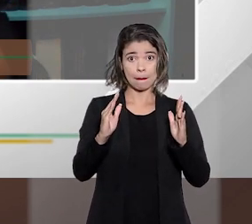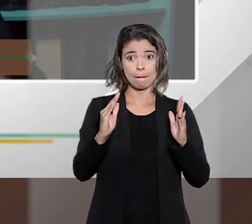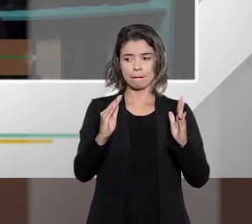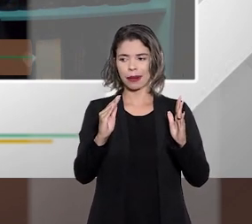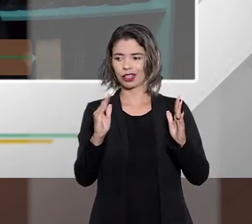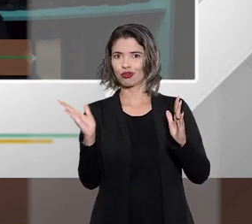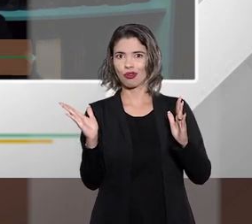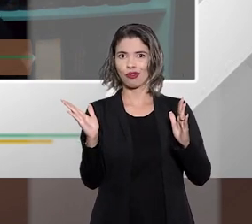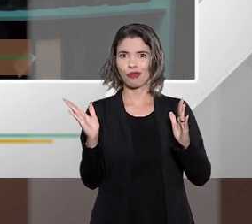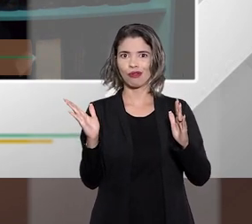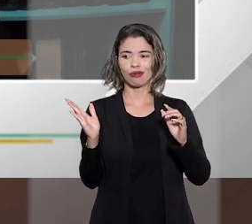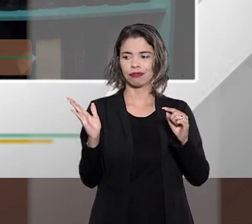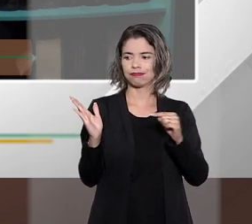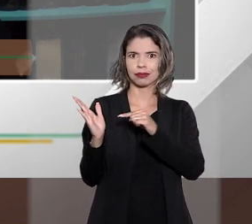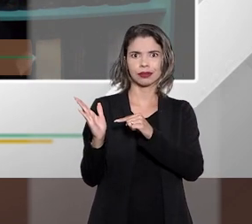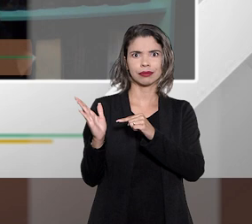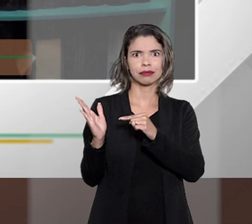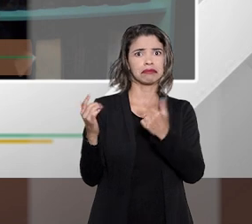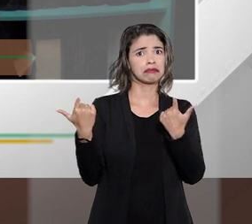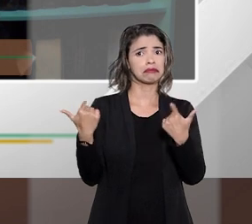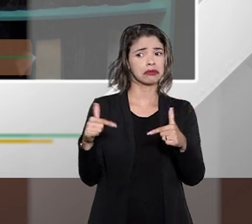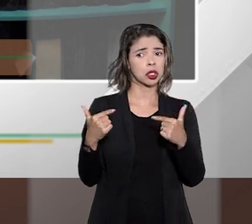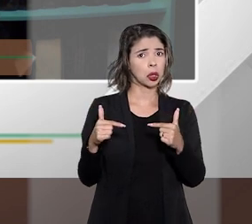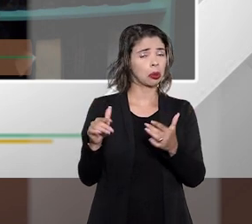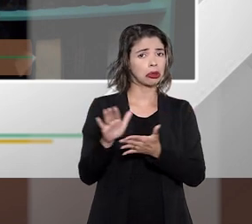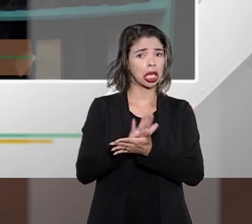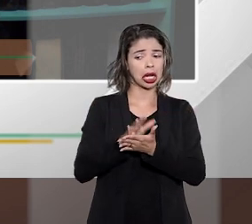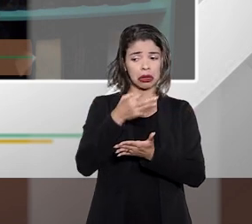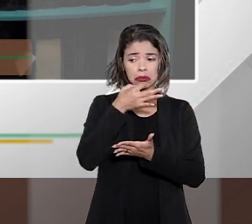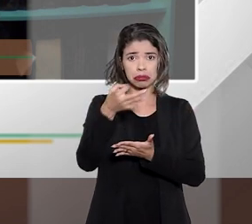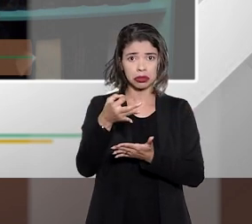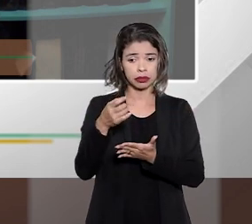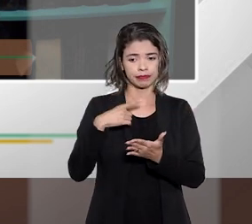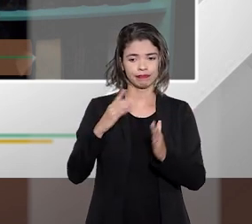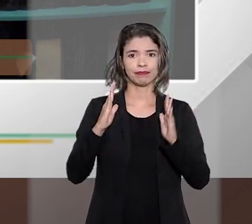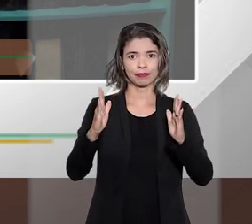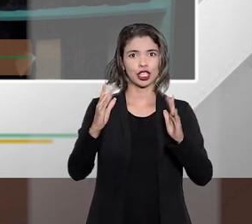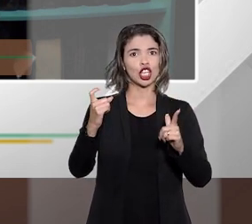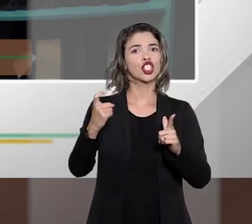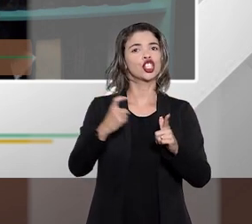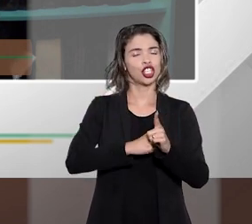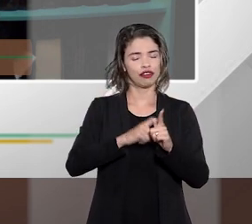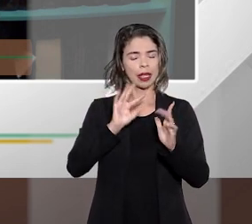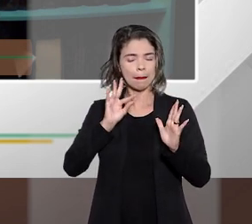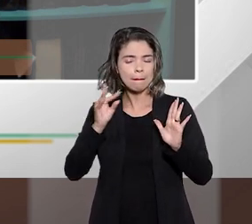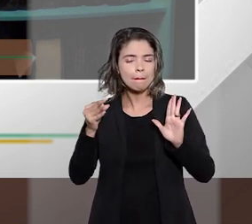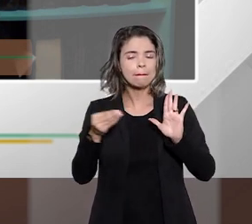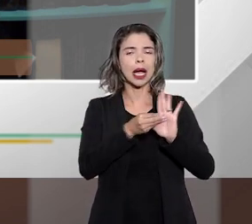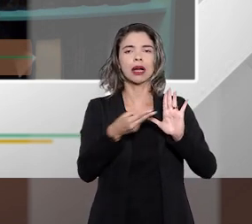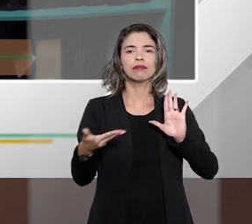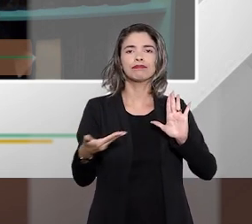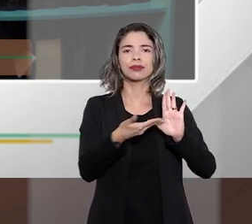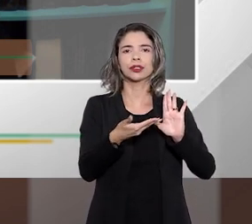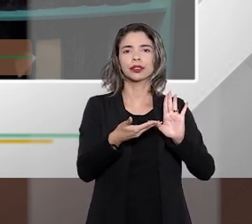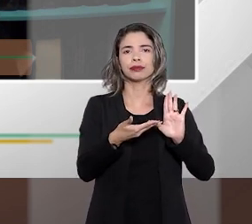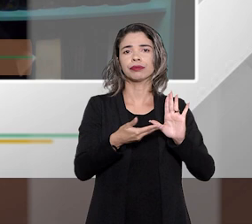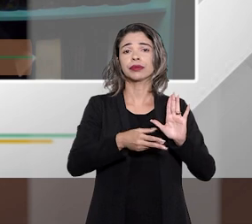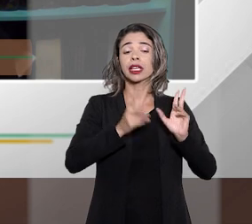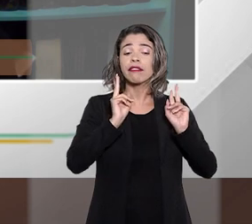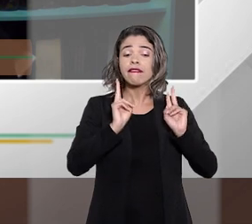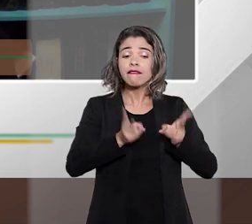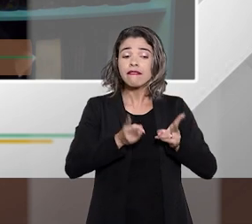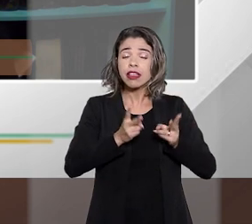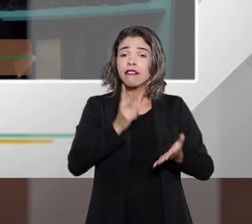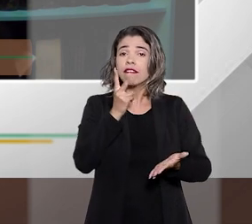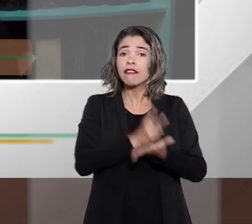o pagamento não houver a contestação daquele valor essa dívida é inscrita e permanece lá por no